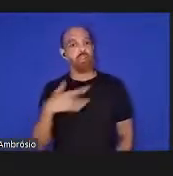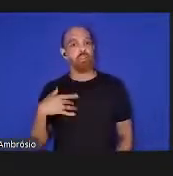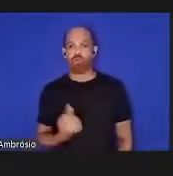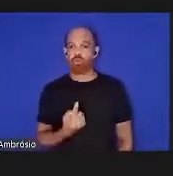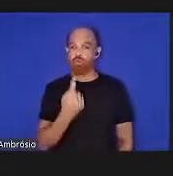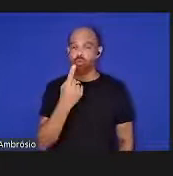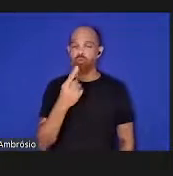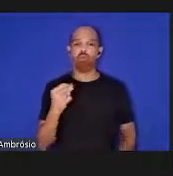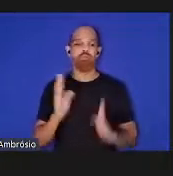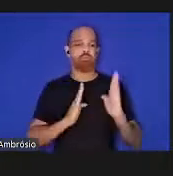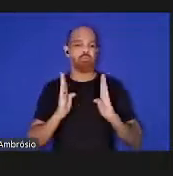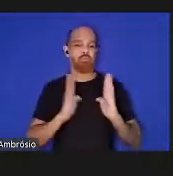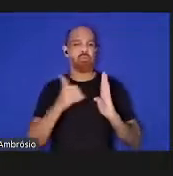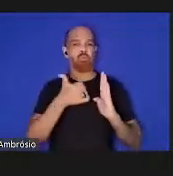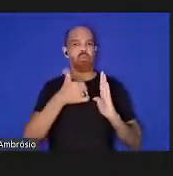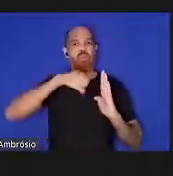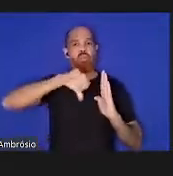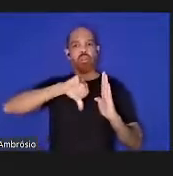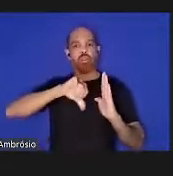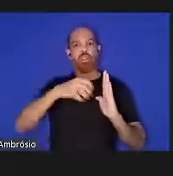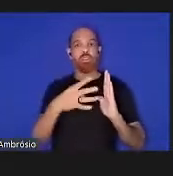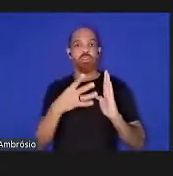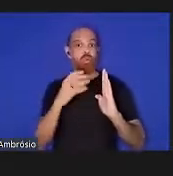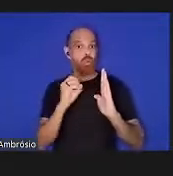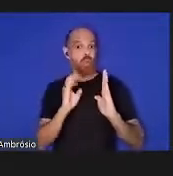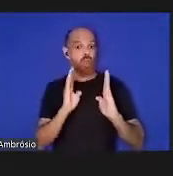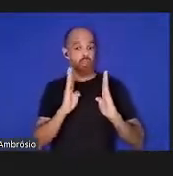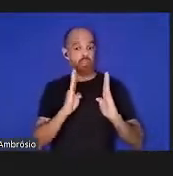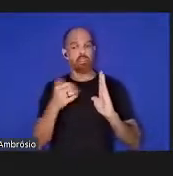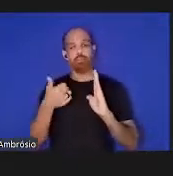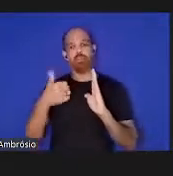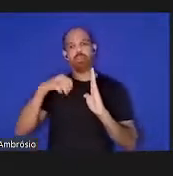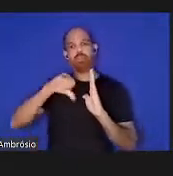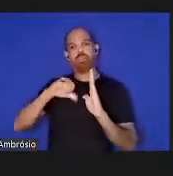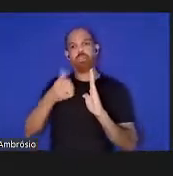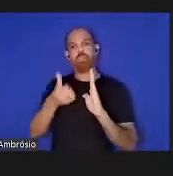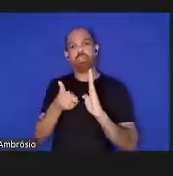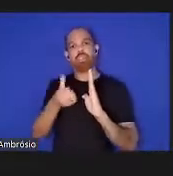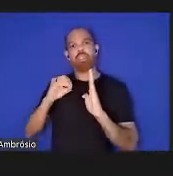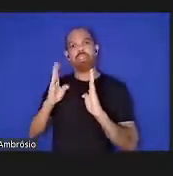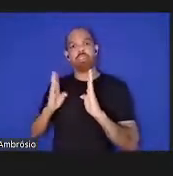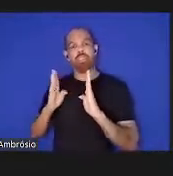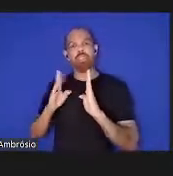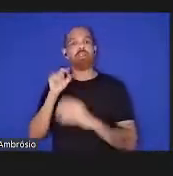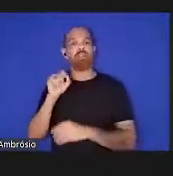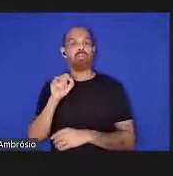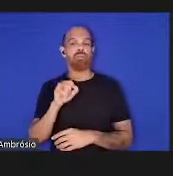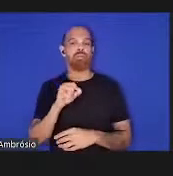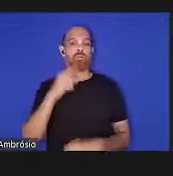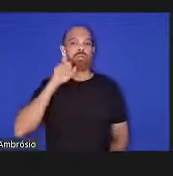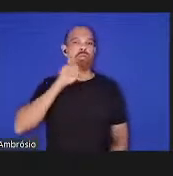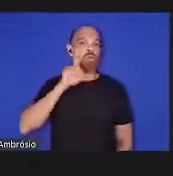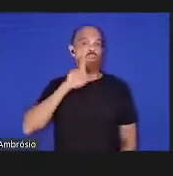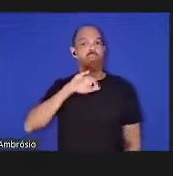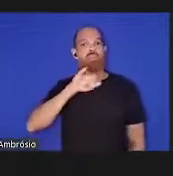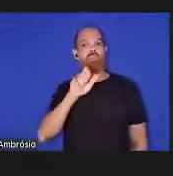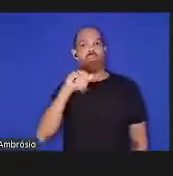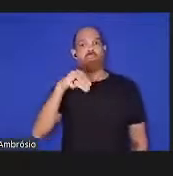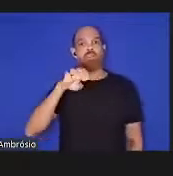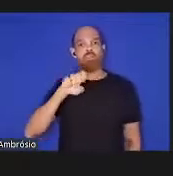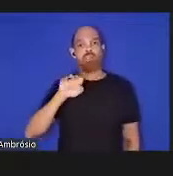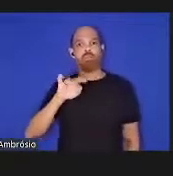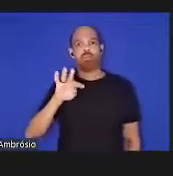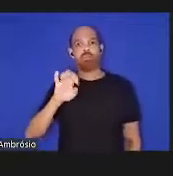das décadas de 1940 e 1960 com os norte-americanos James Steele e Calvin Shope